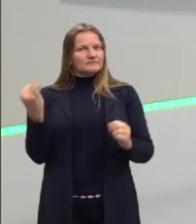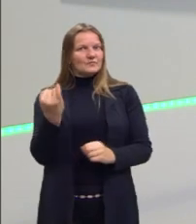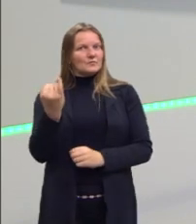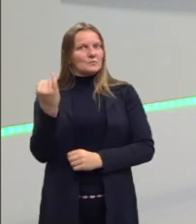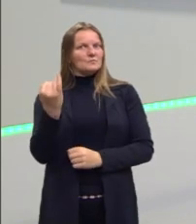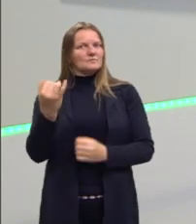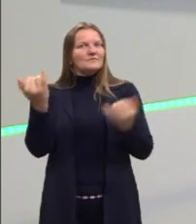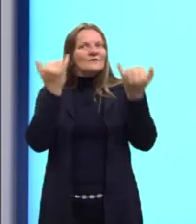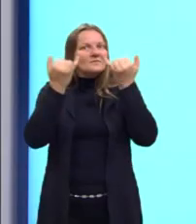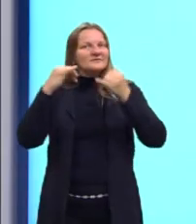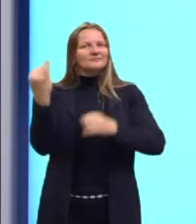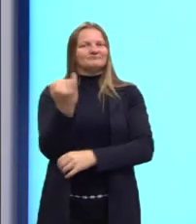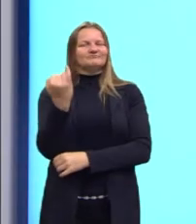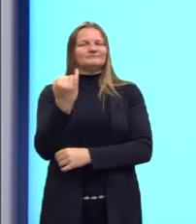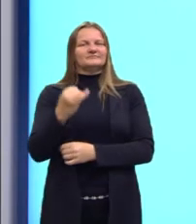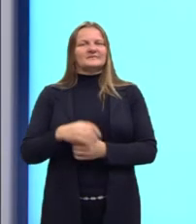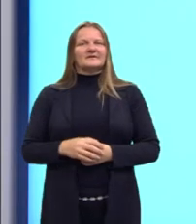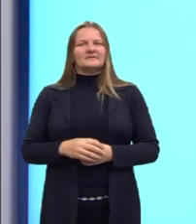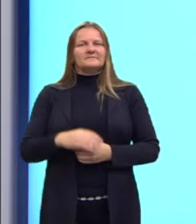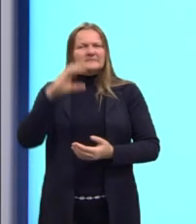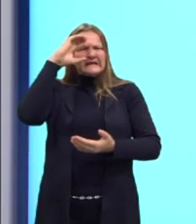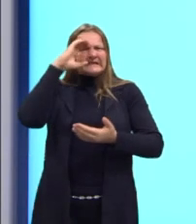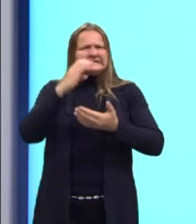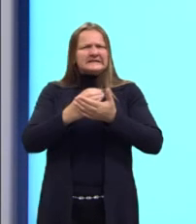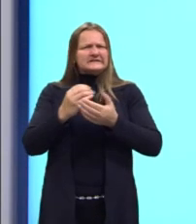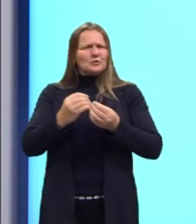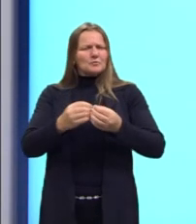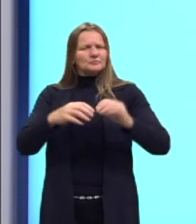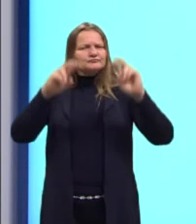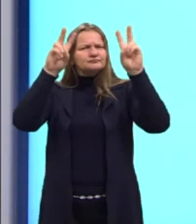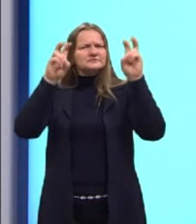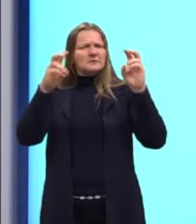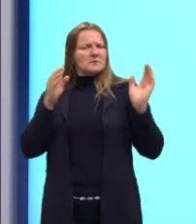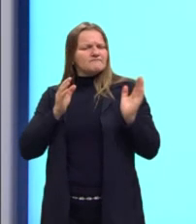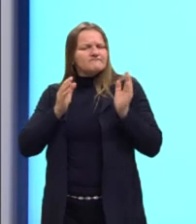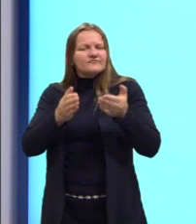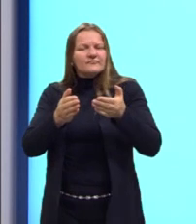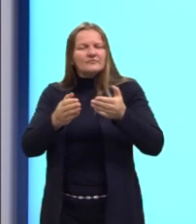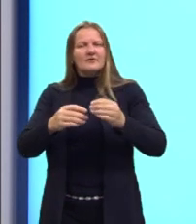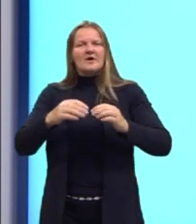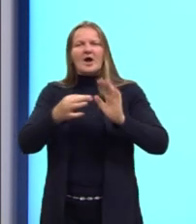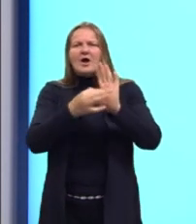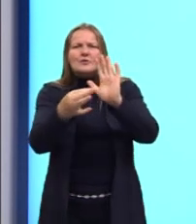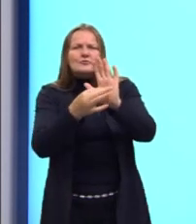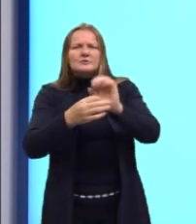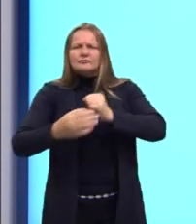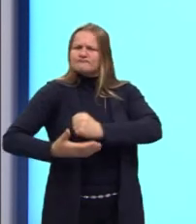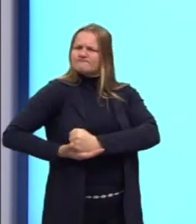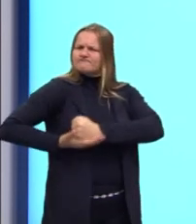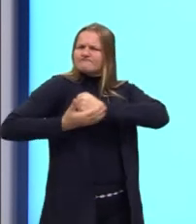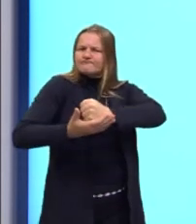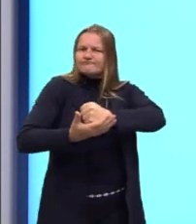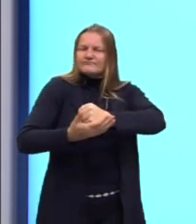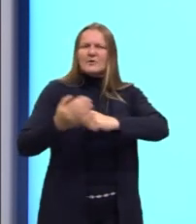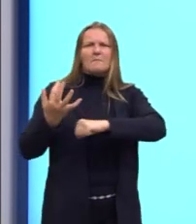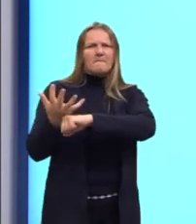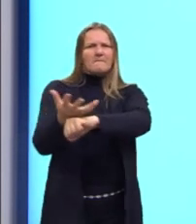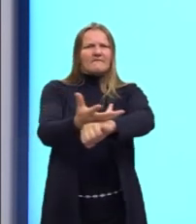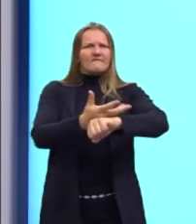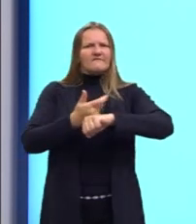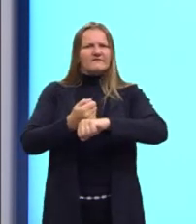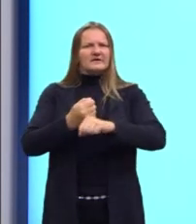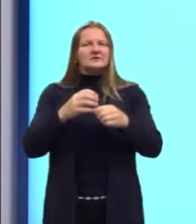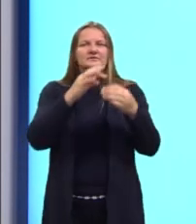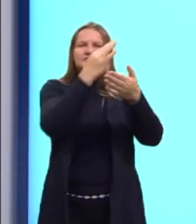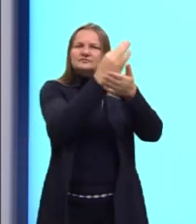Não desenvolver a tese a respeito do tema. Com argumentos que a sustentem ao longo do texto.